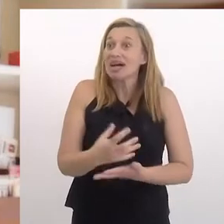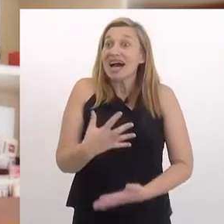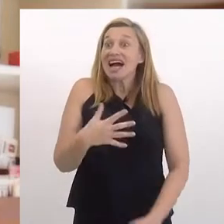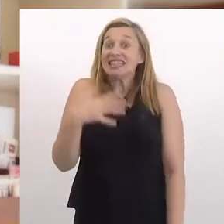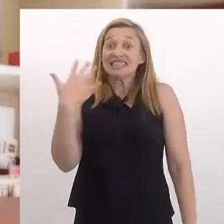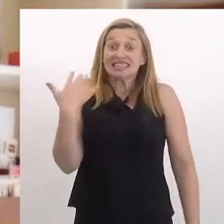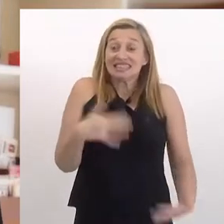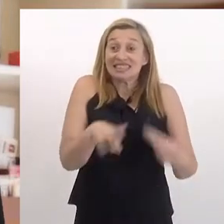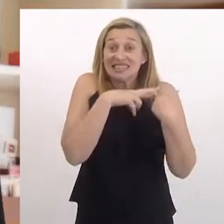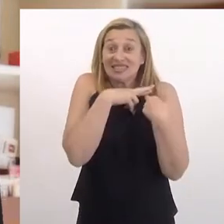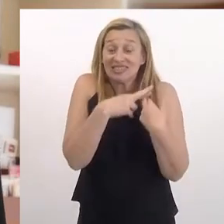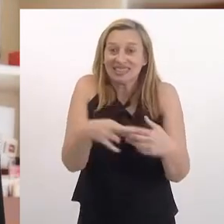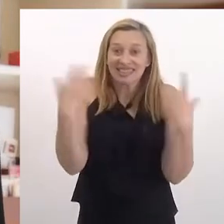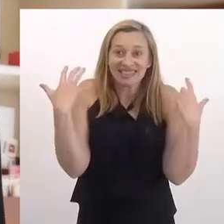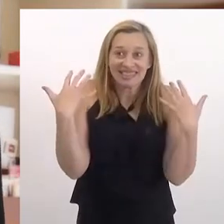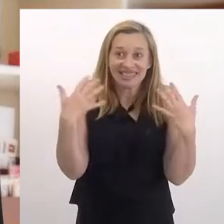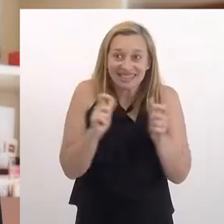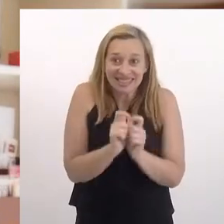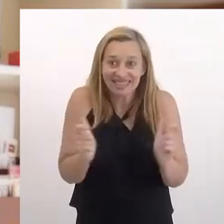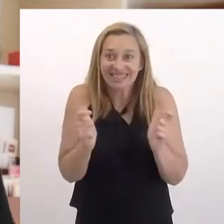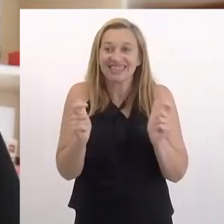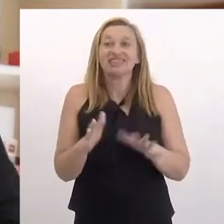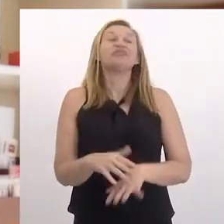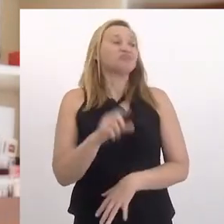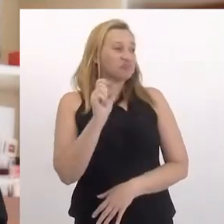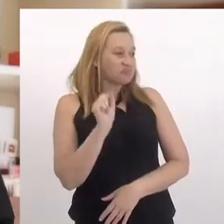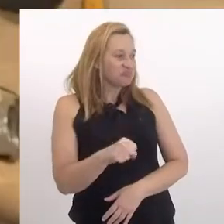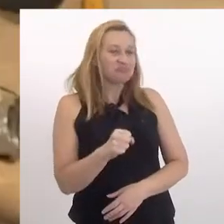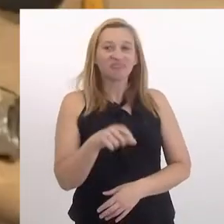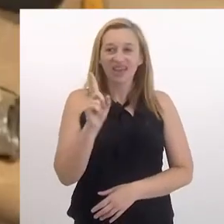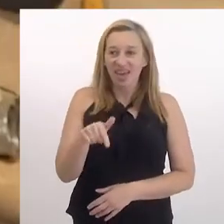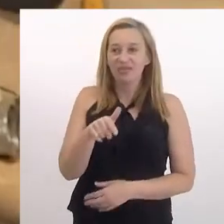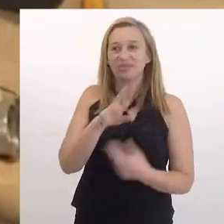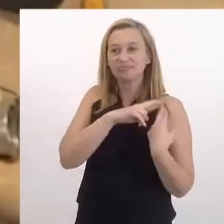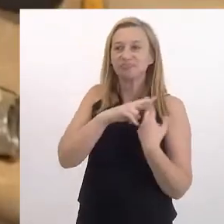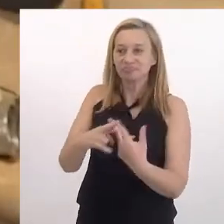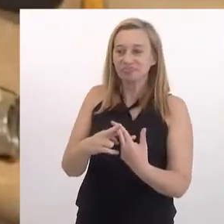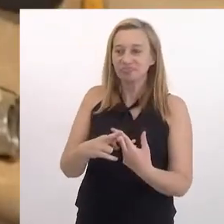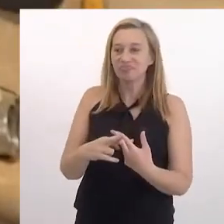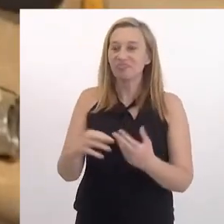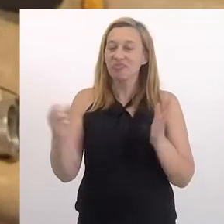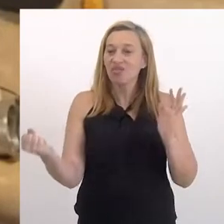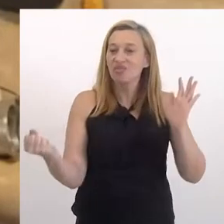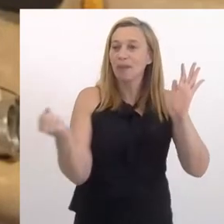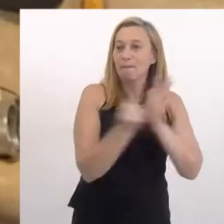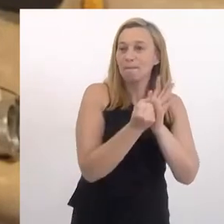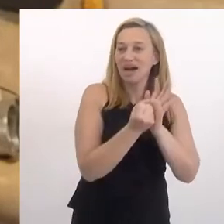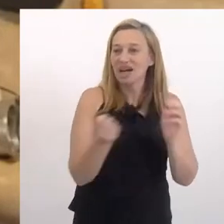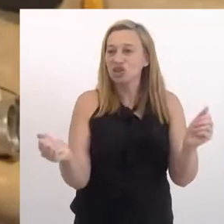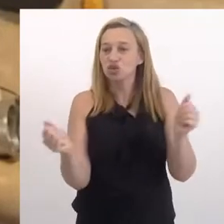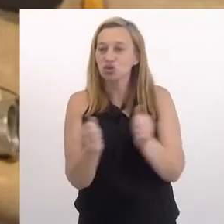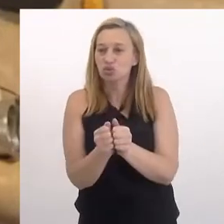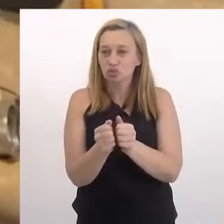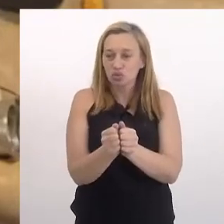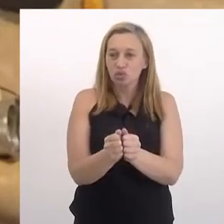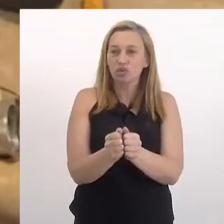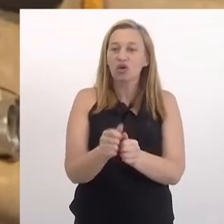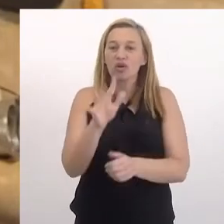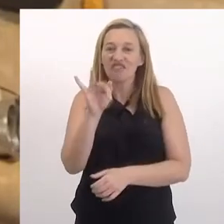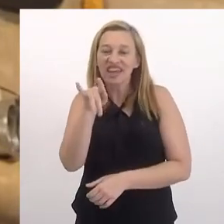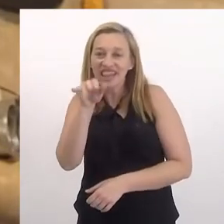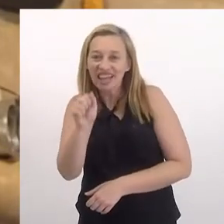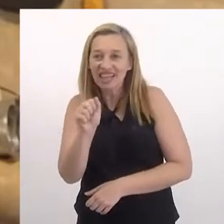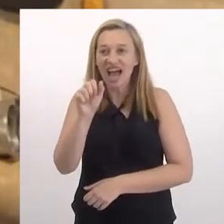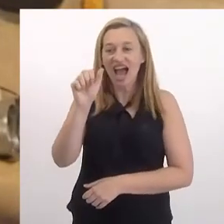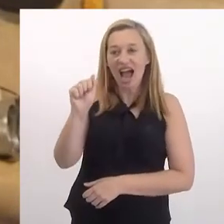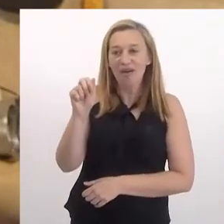sentido de caramba, que responsabilidade! Não, é uma responsabilidade, porque eu carrego essa marca junto com a minha marca, junto